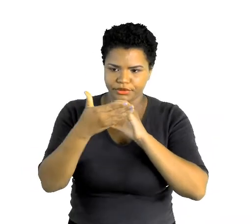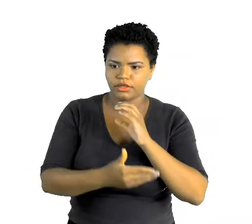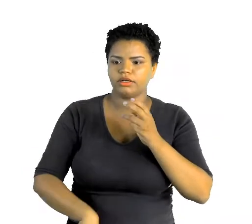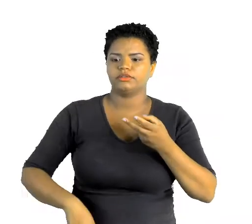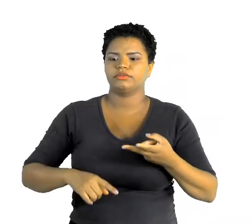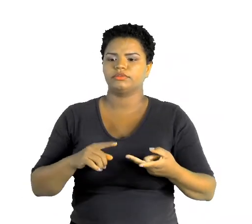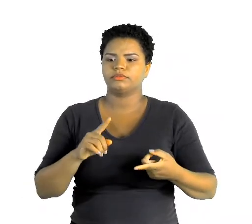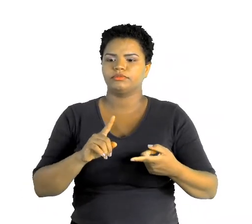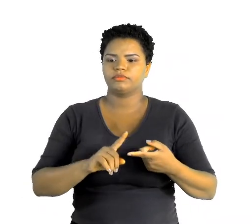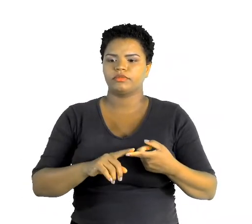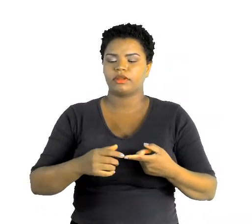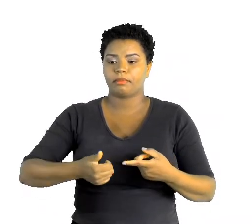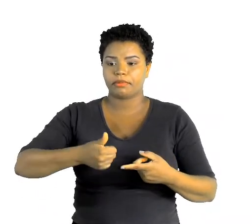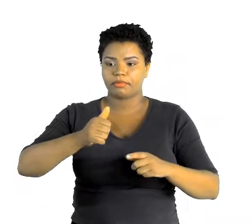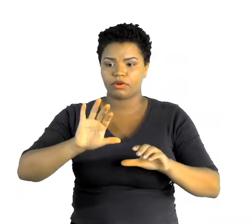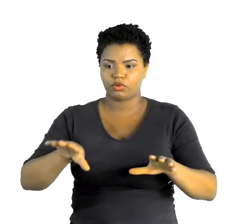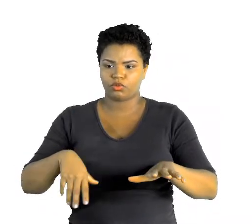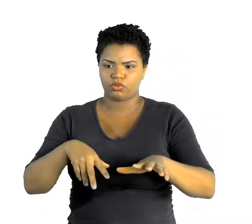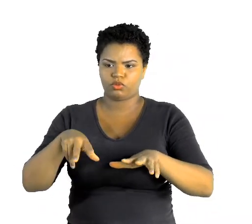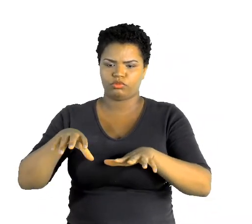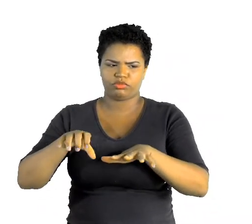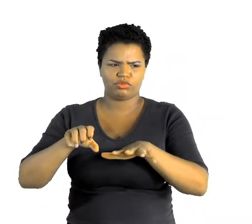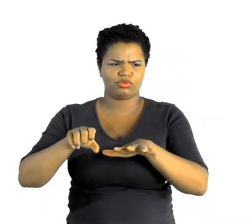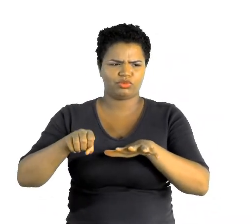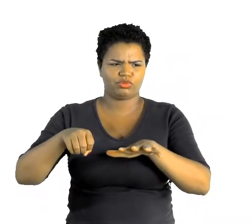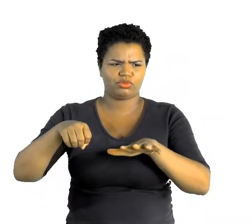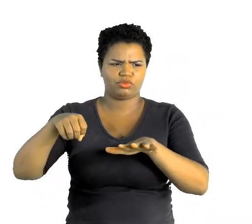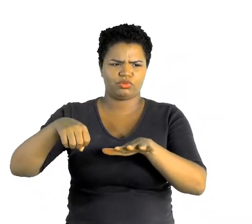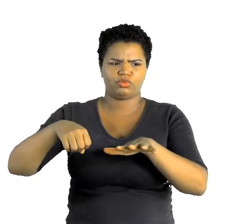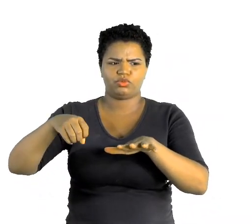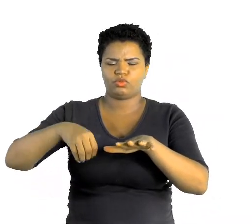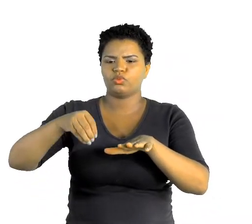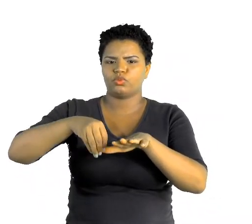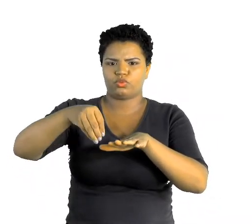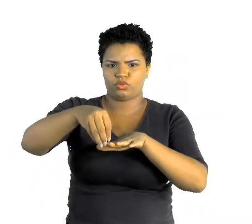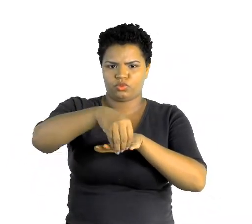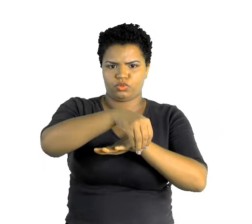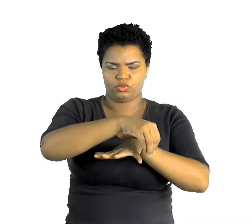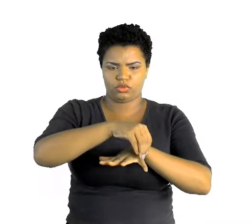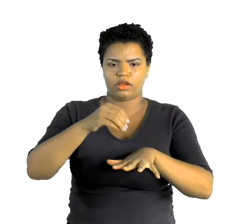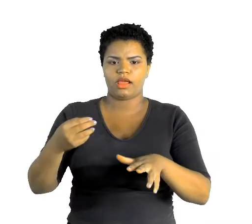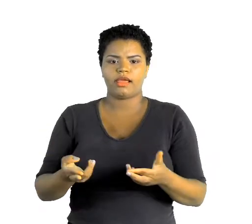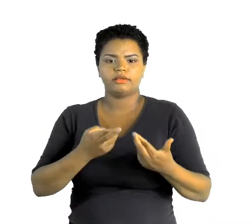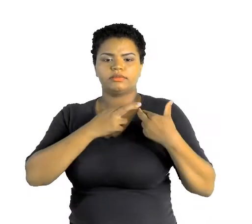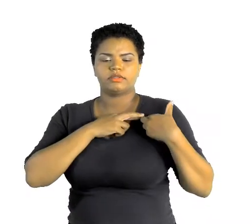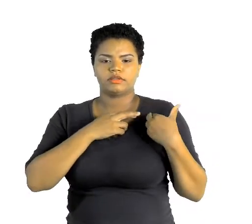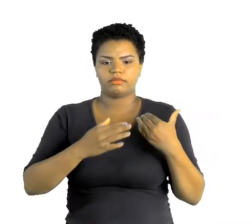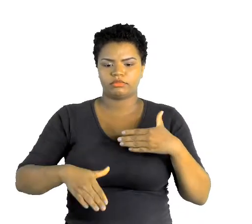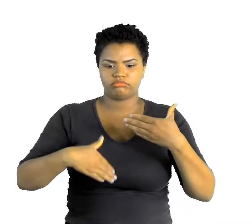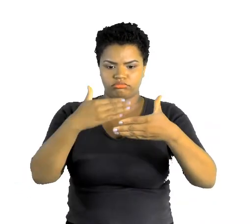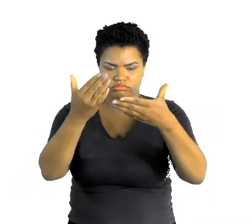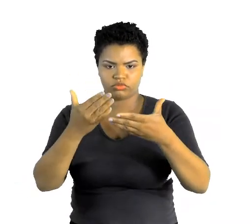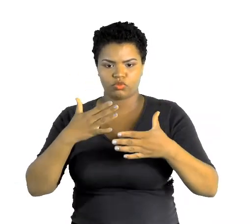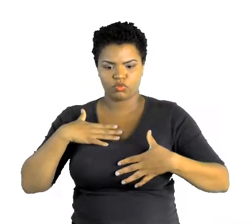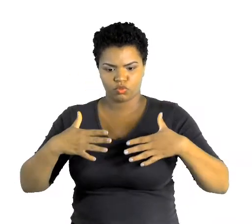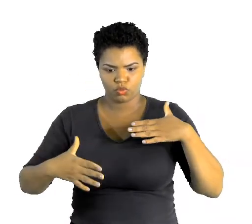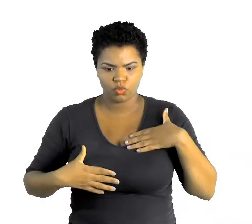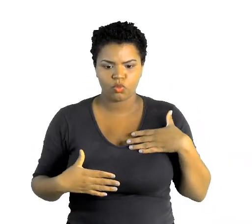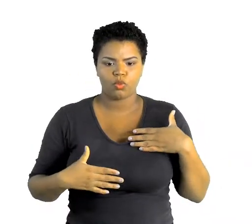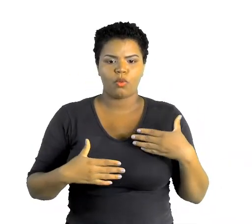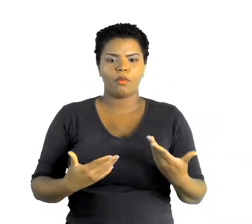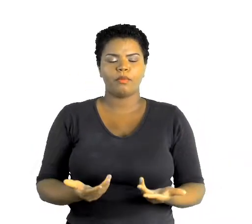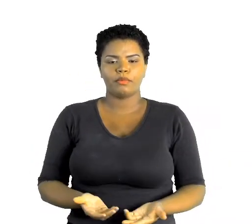nutrientes que são responsáveis pelo crescimento do nosso corpo e pela construção do nosso corpo. Então,